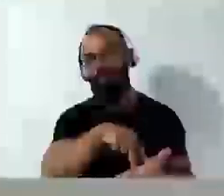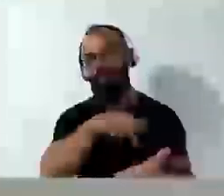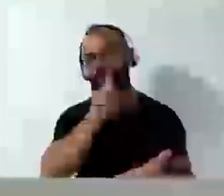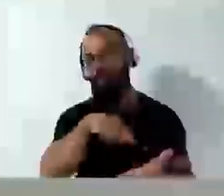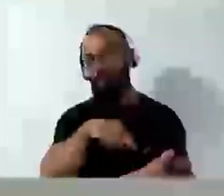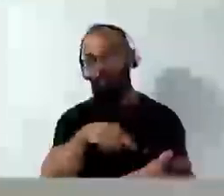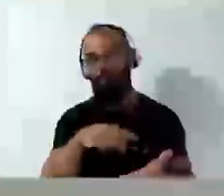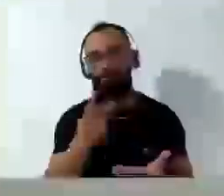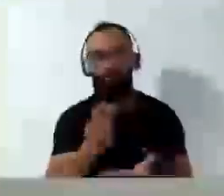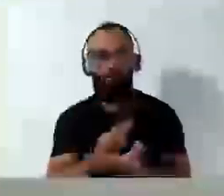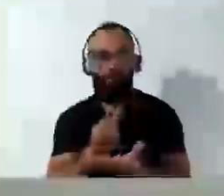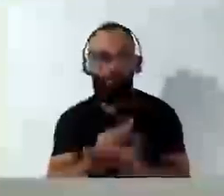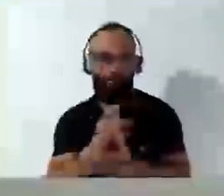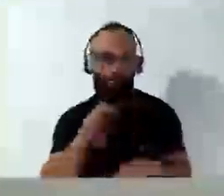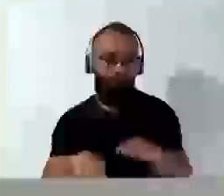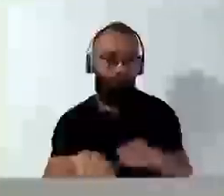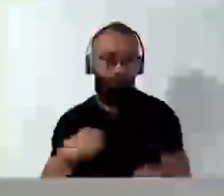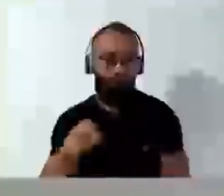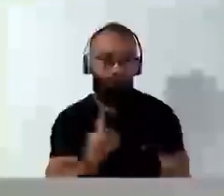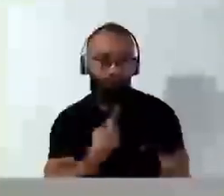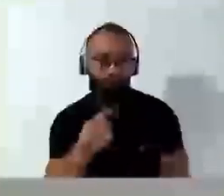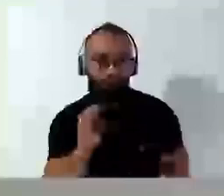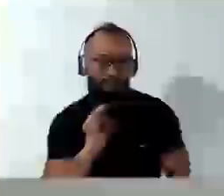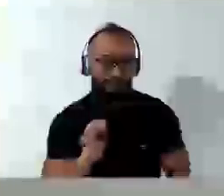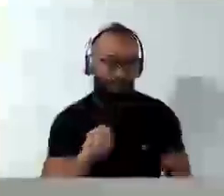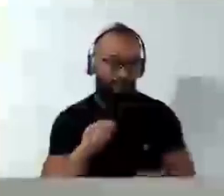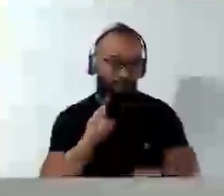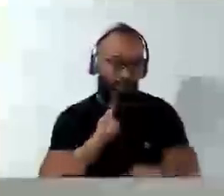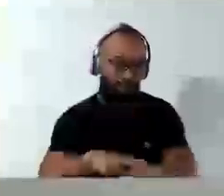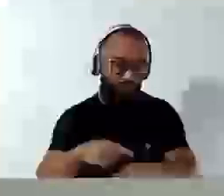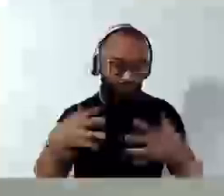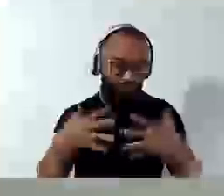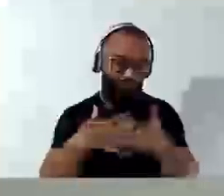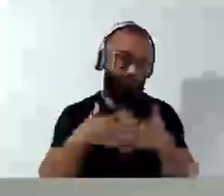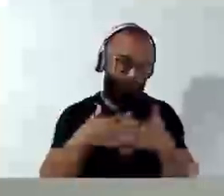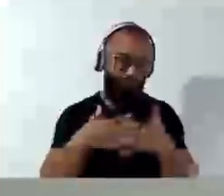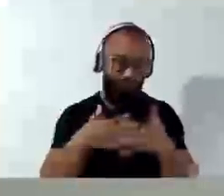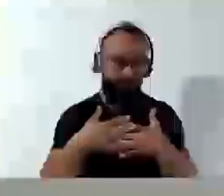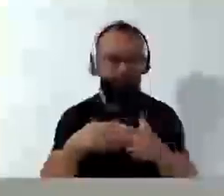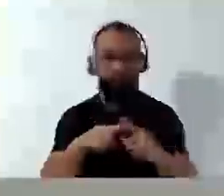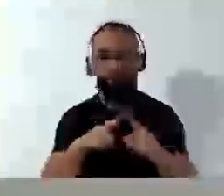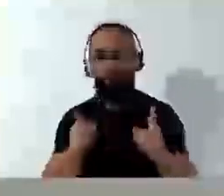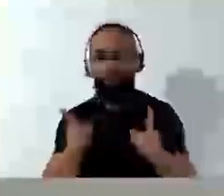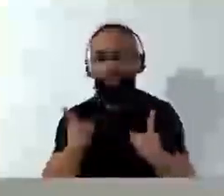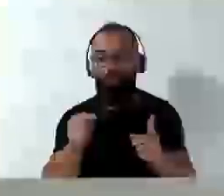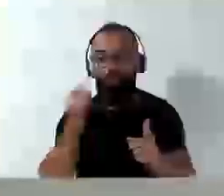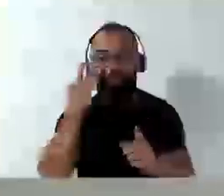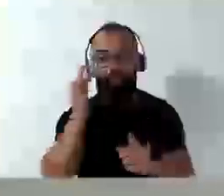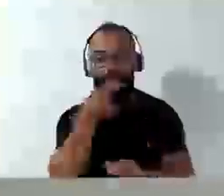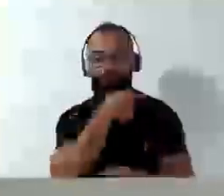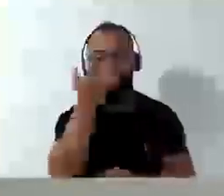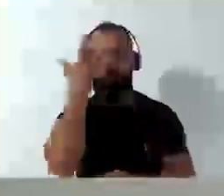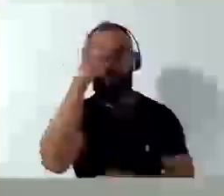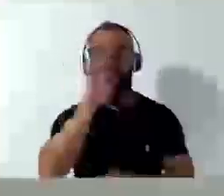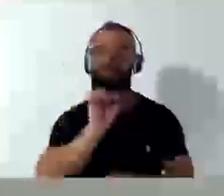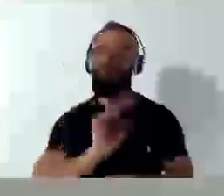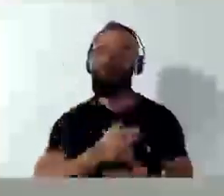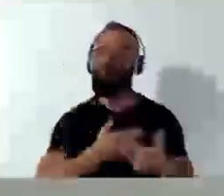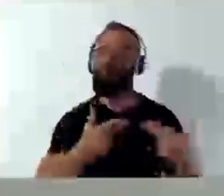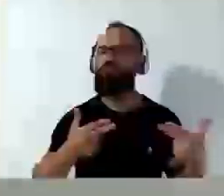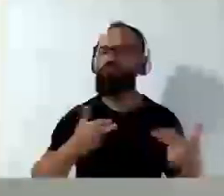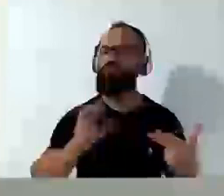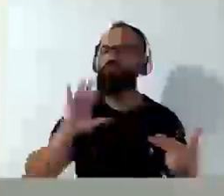até nossa, porque não coincidiu o horário. Mas ele, creio que ele não está sabendo dessas situações que ocorrem aqui em nosso